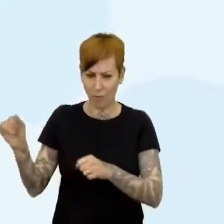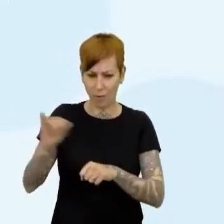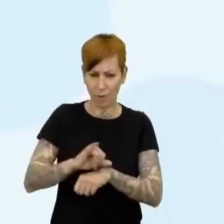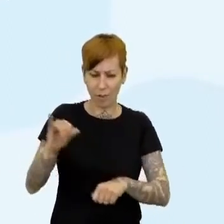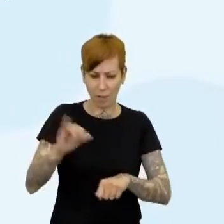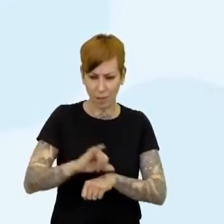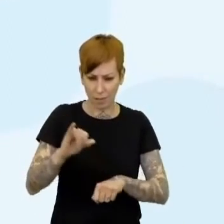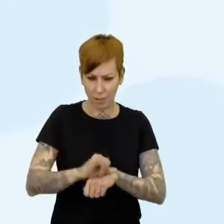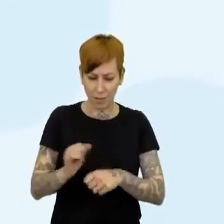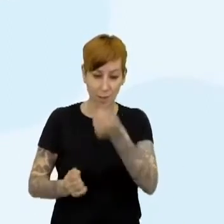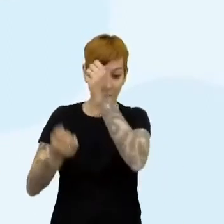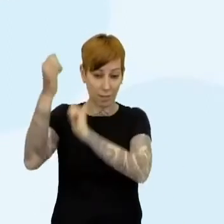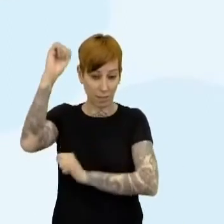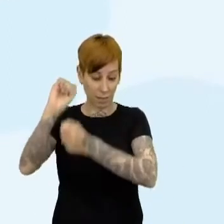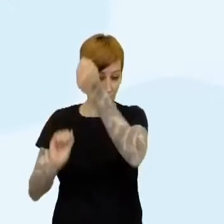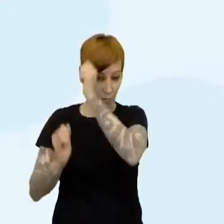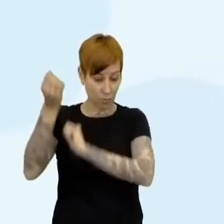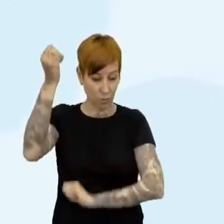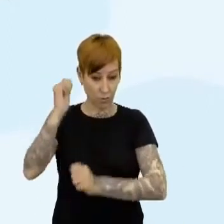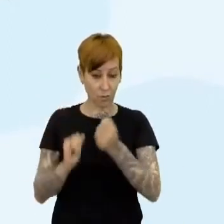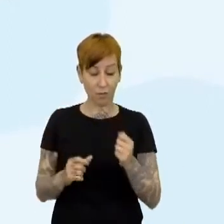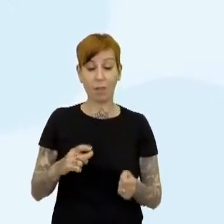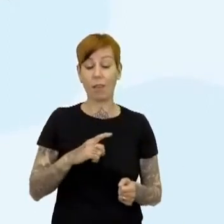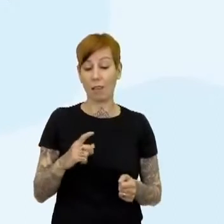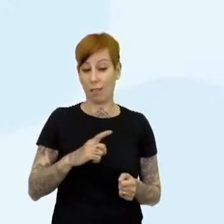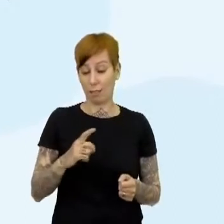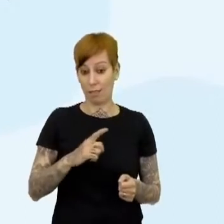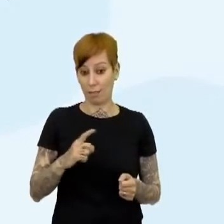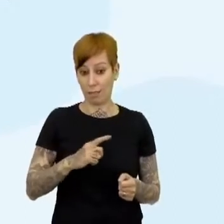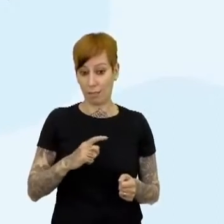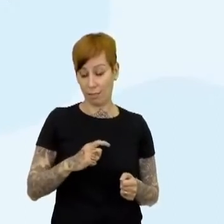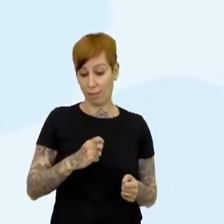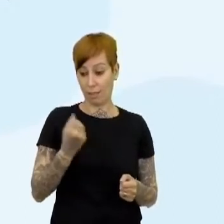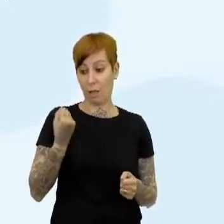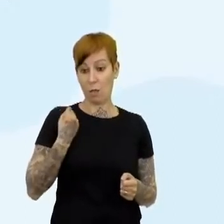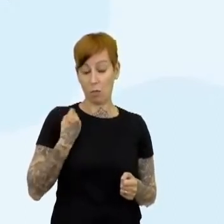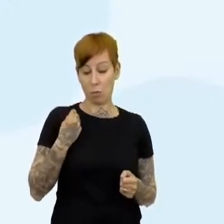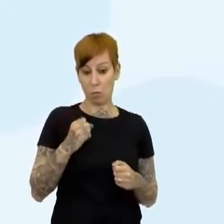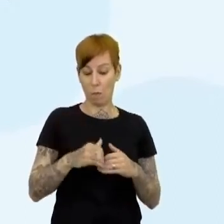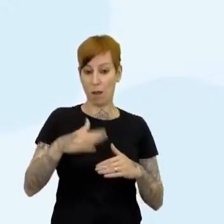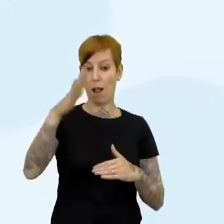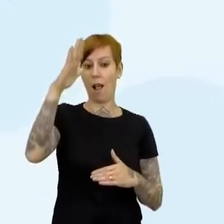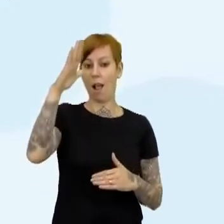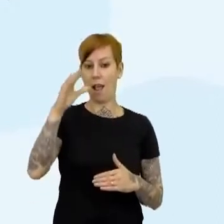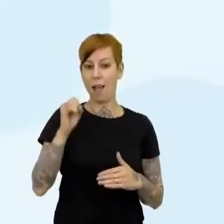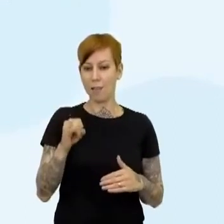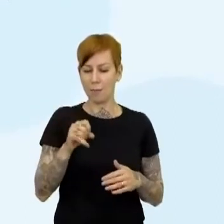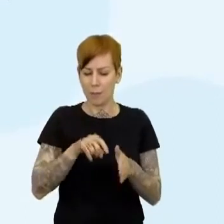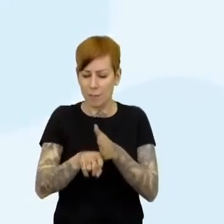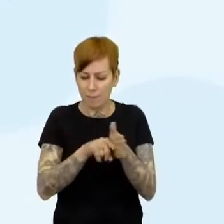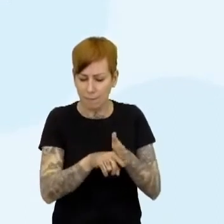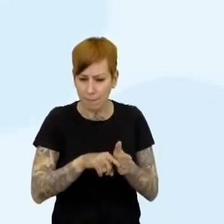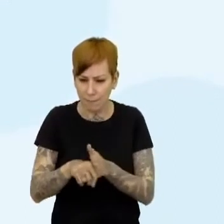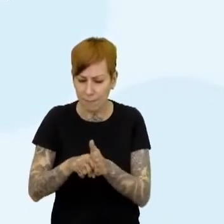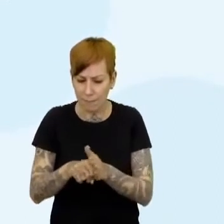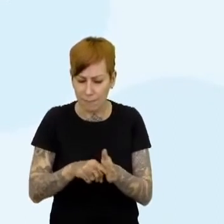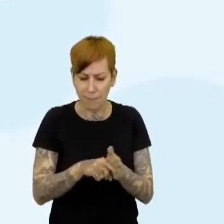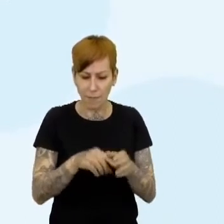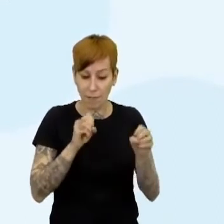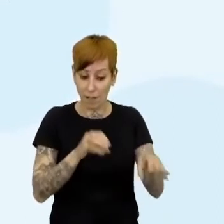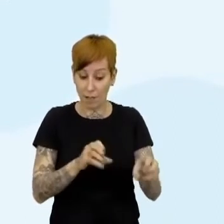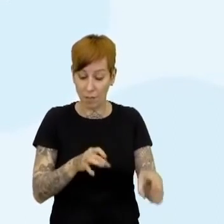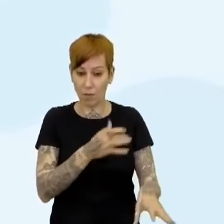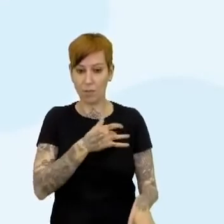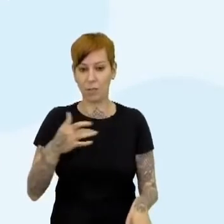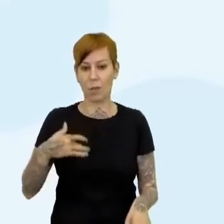infraestrutura, você tem índices elevadíssimos. Em compensação, quando você analisa educação e saúde, esses índices